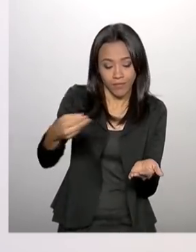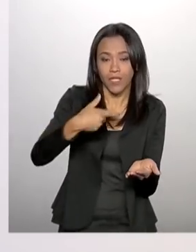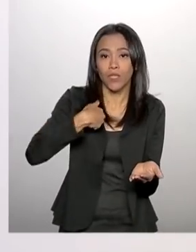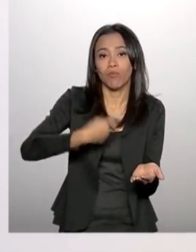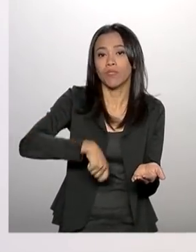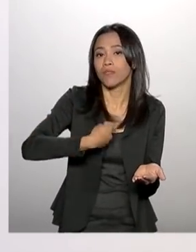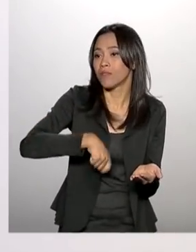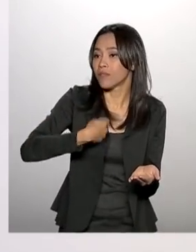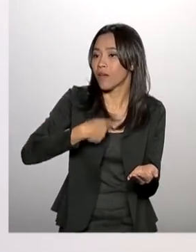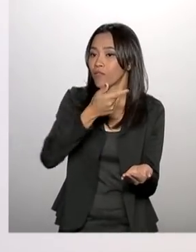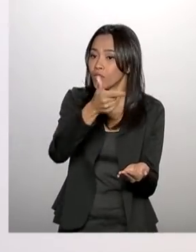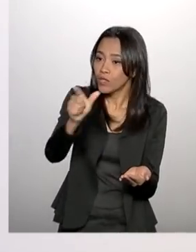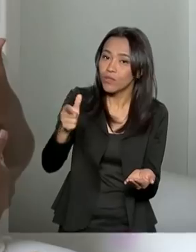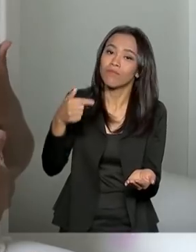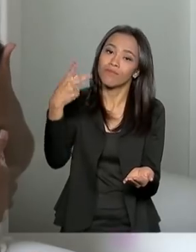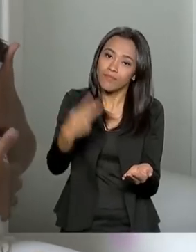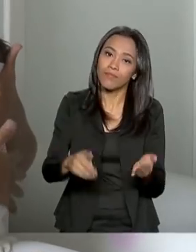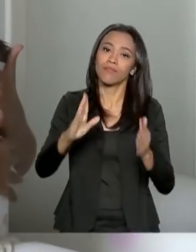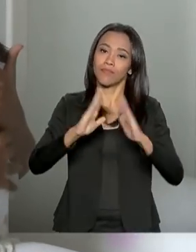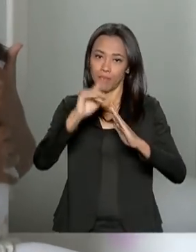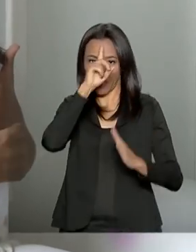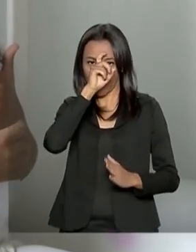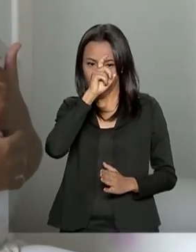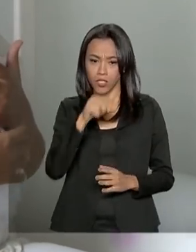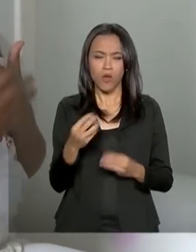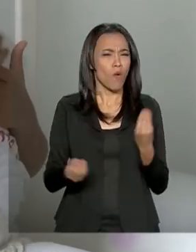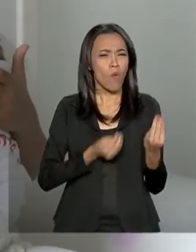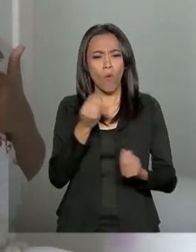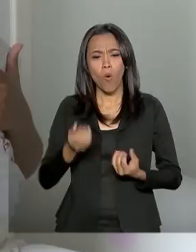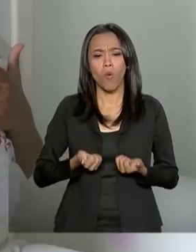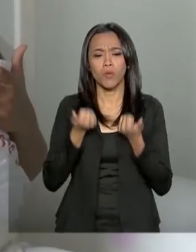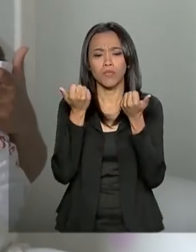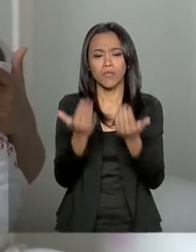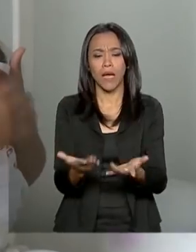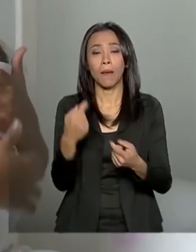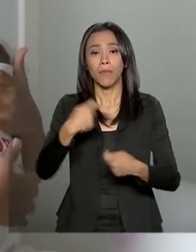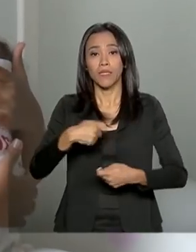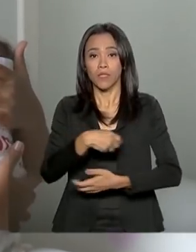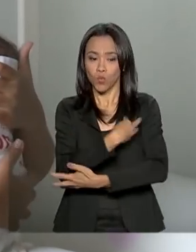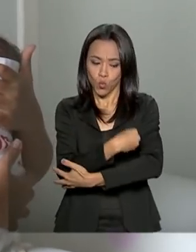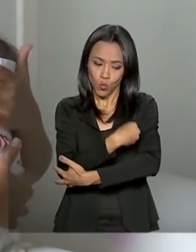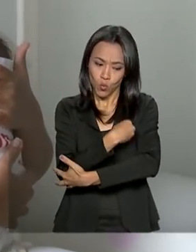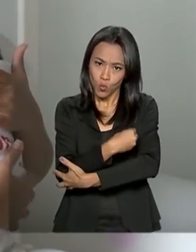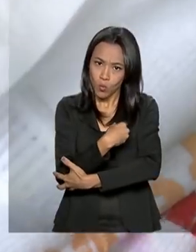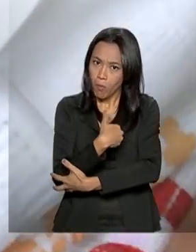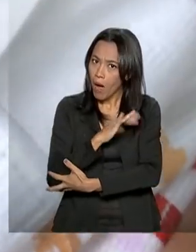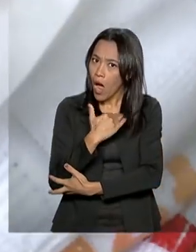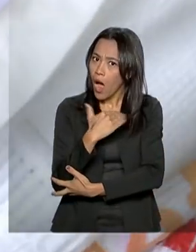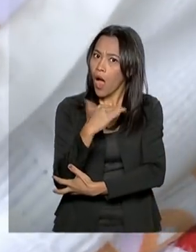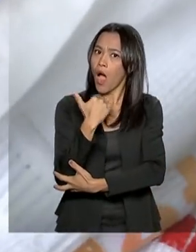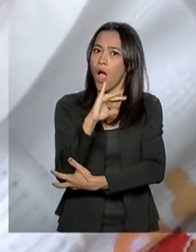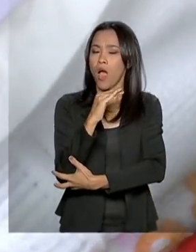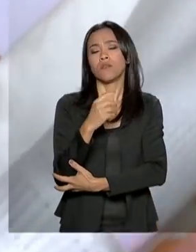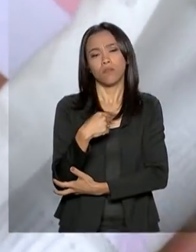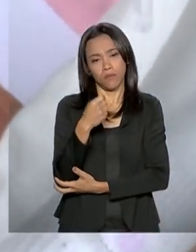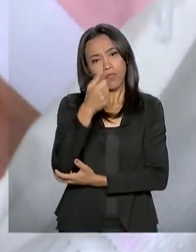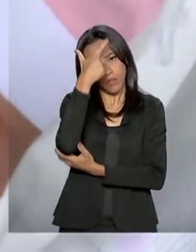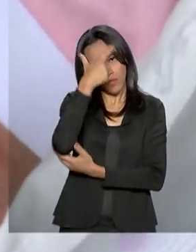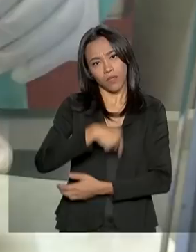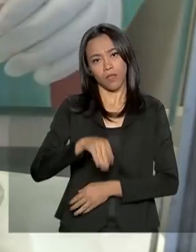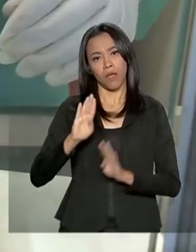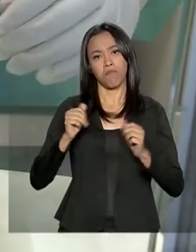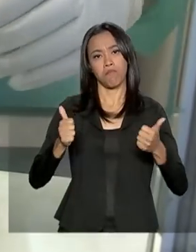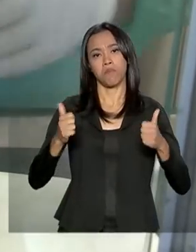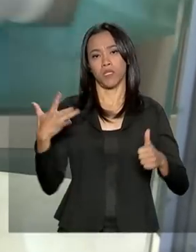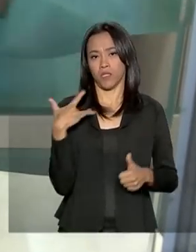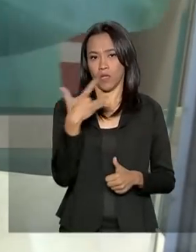do leite da maternidade. Para ser doadora, é preciso que a mãe produza mais leite do que o filho consome. Tem que estar em boas condições de saúde